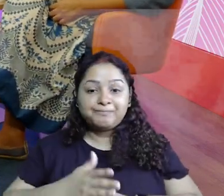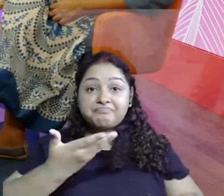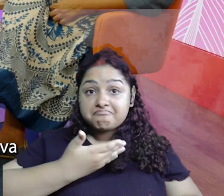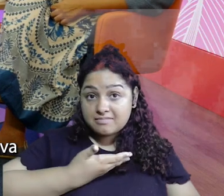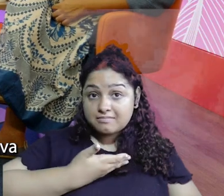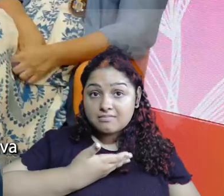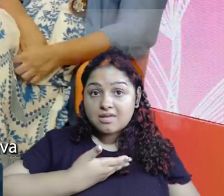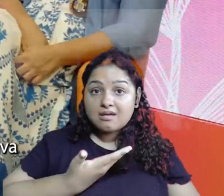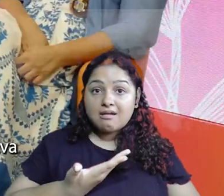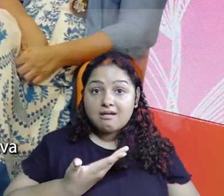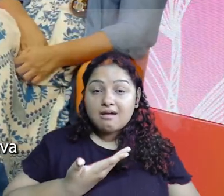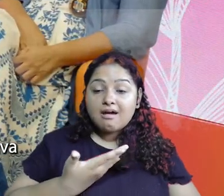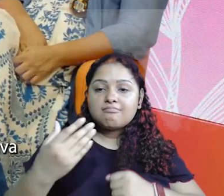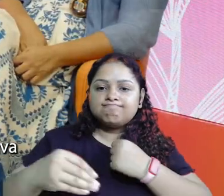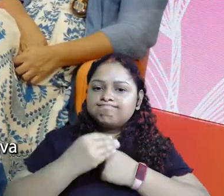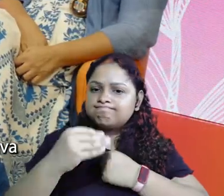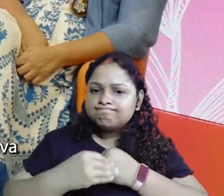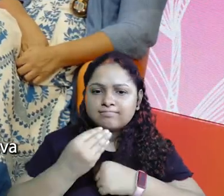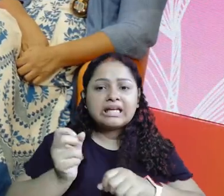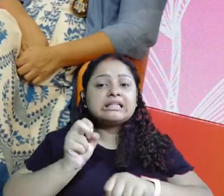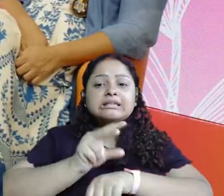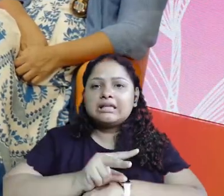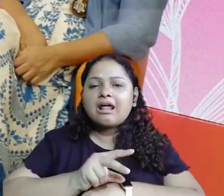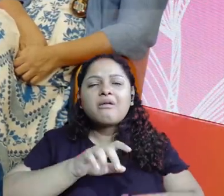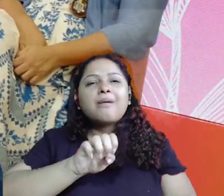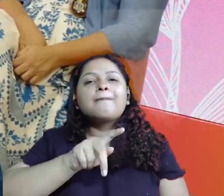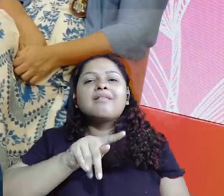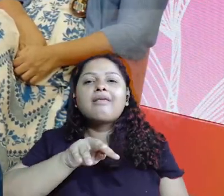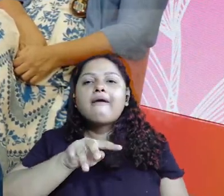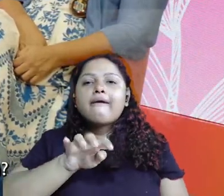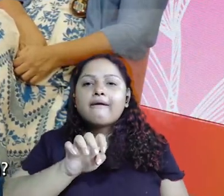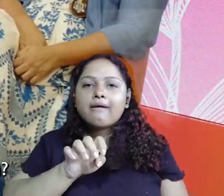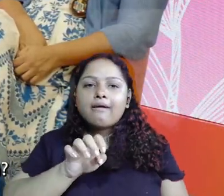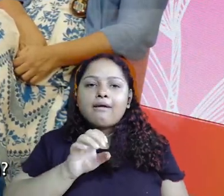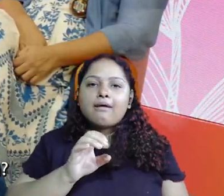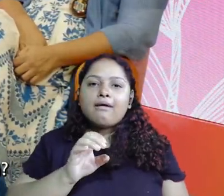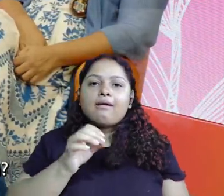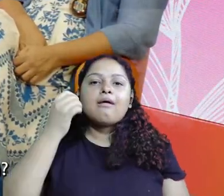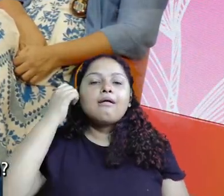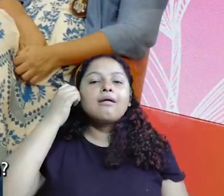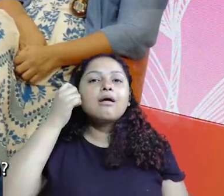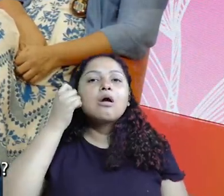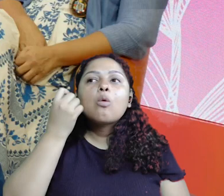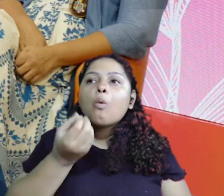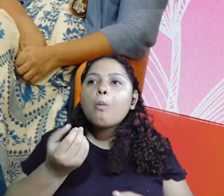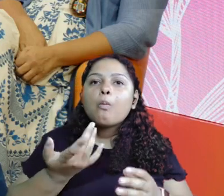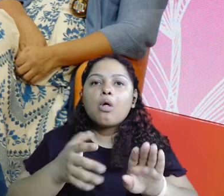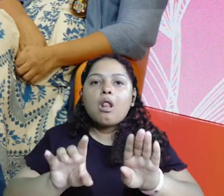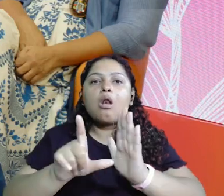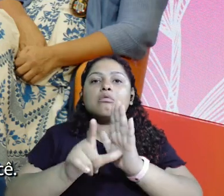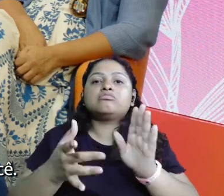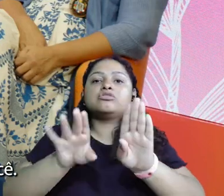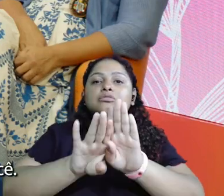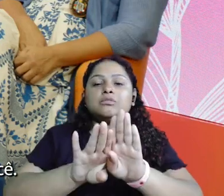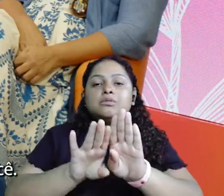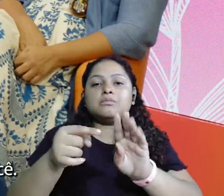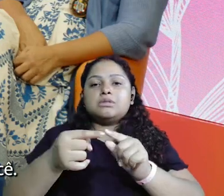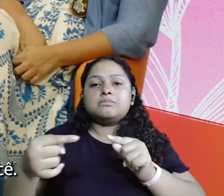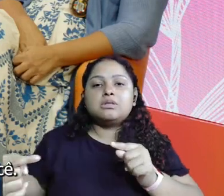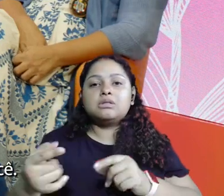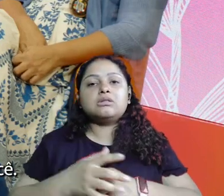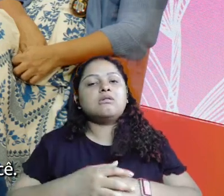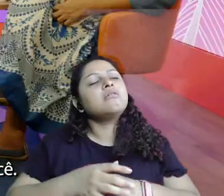amiga minha, me impulsionava muito a fazer o Empretec. E eu falava, não tem como eu fazer, como que eu vou fechar a loja uma semana? Amiga,